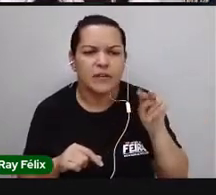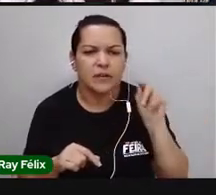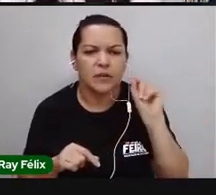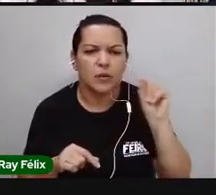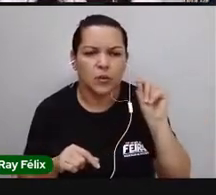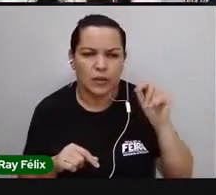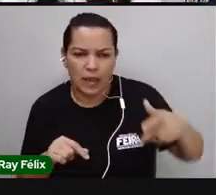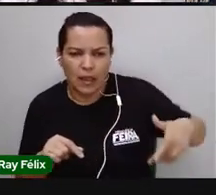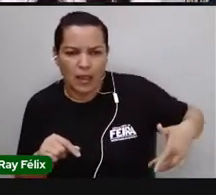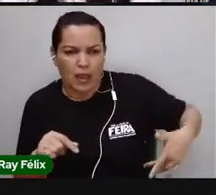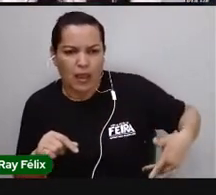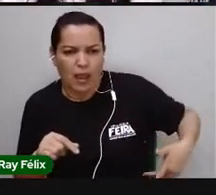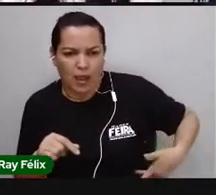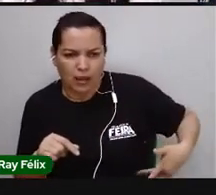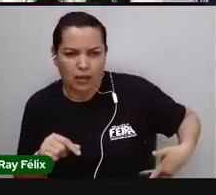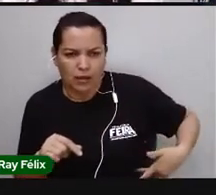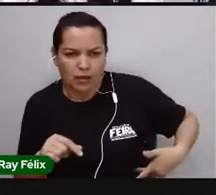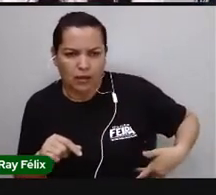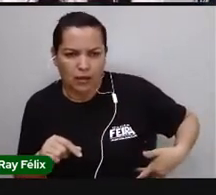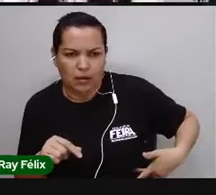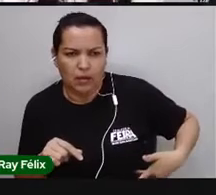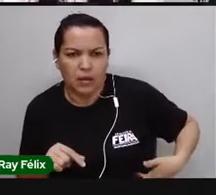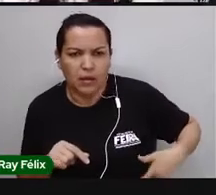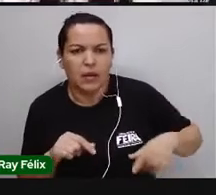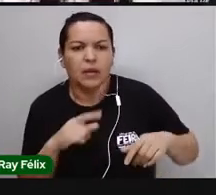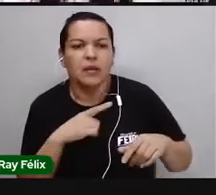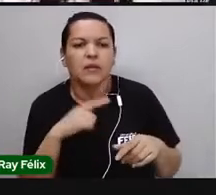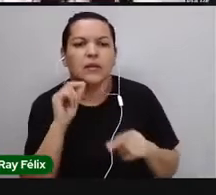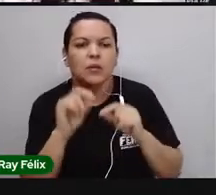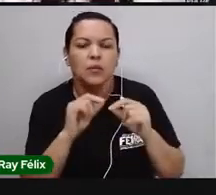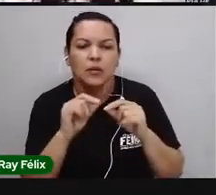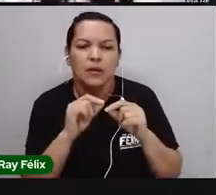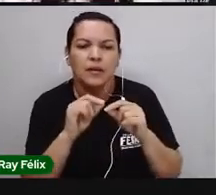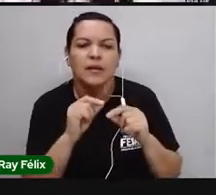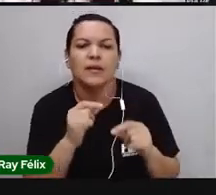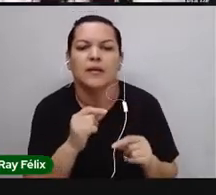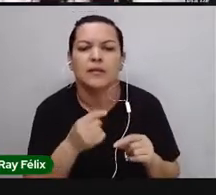das costelas, a gente vai ter o nosso estômago.